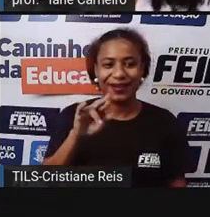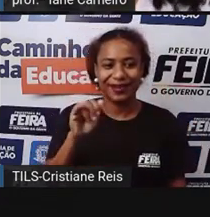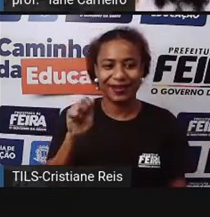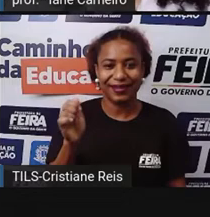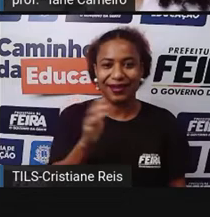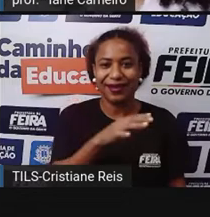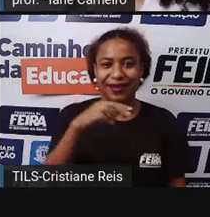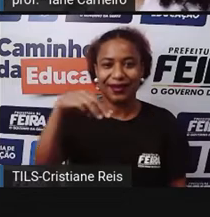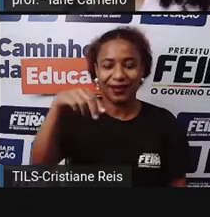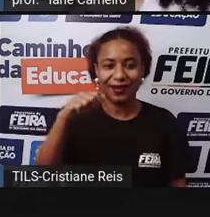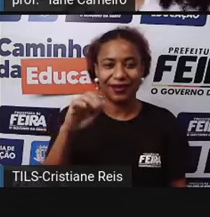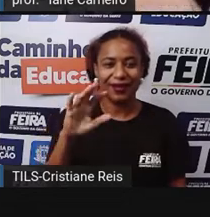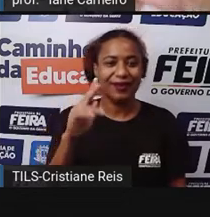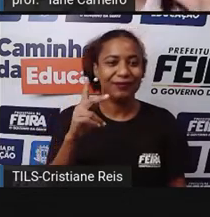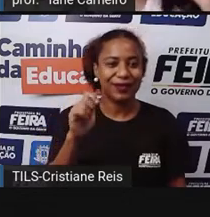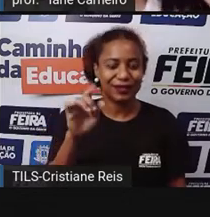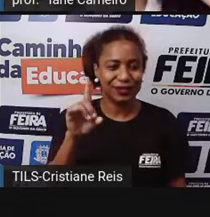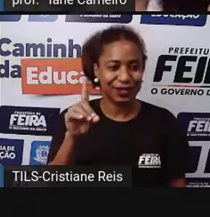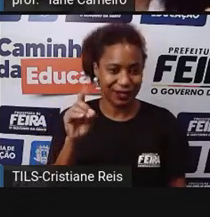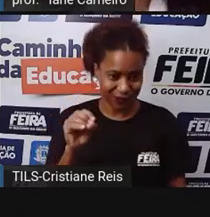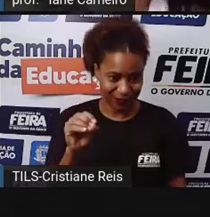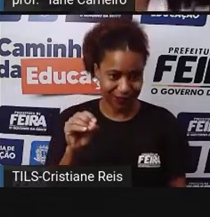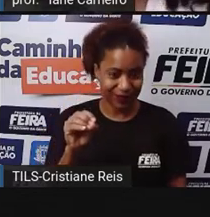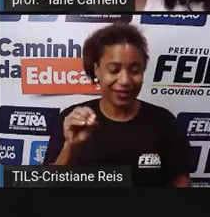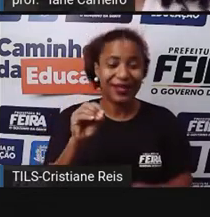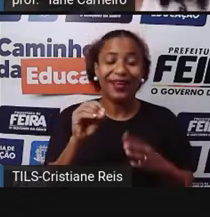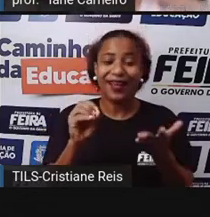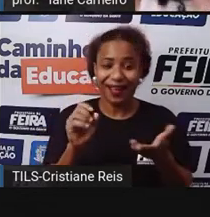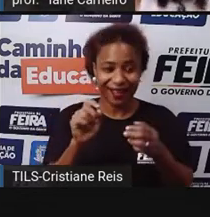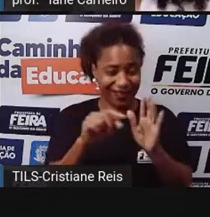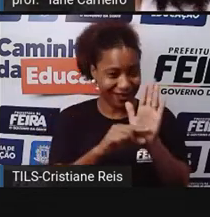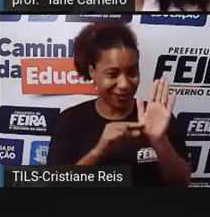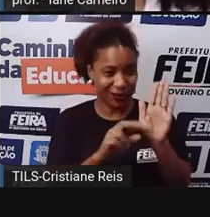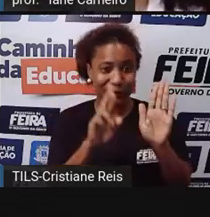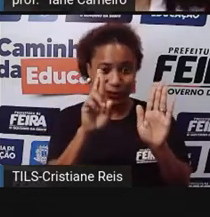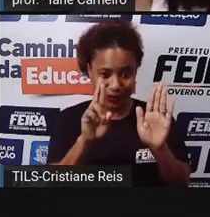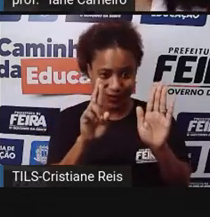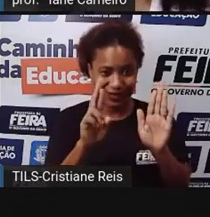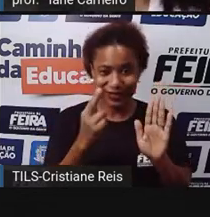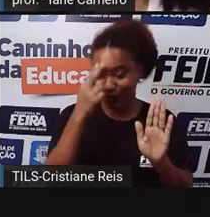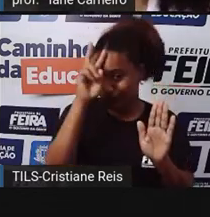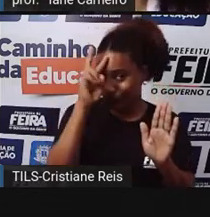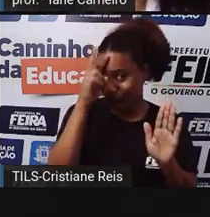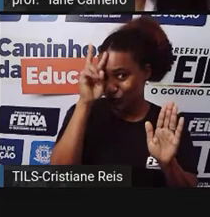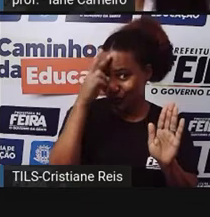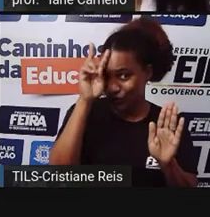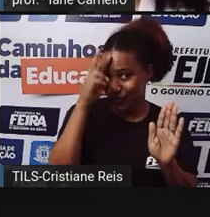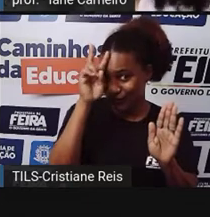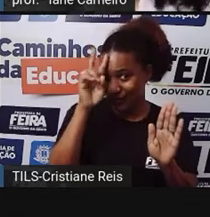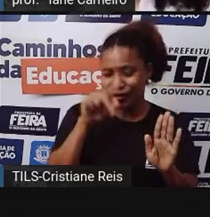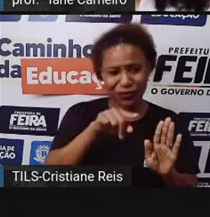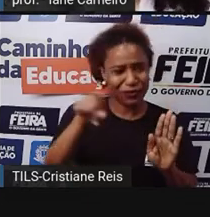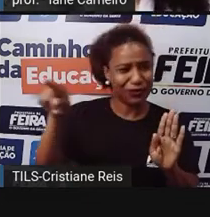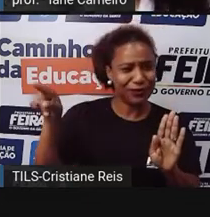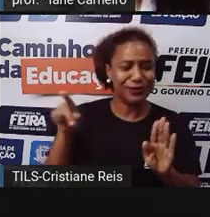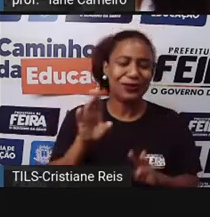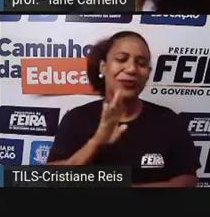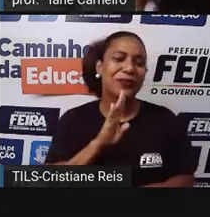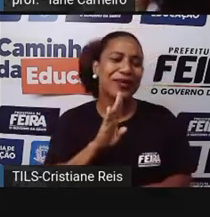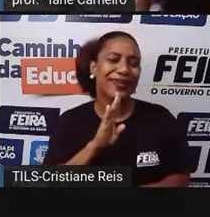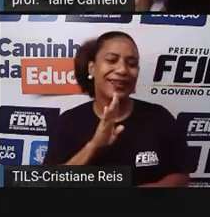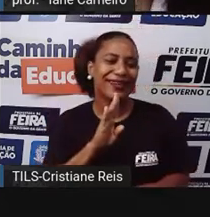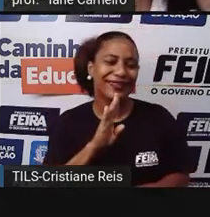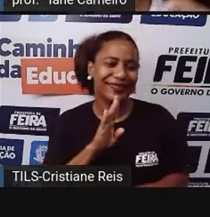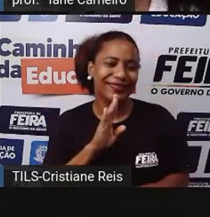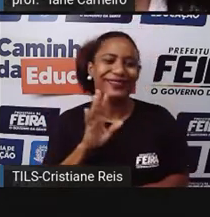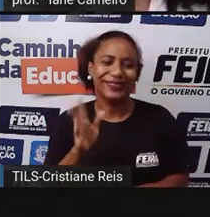Ela pegou essa história que todo mundo aí, os adultos conhecem, e ela recontou para